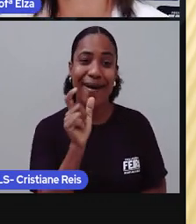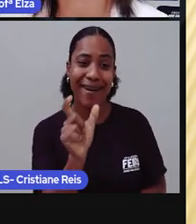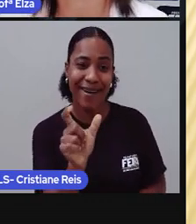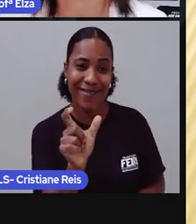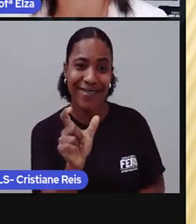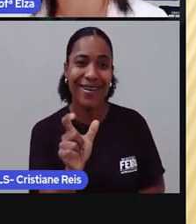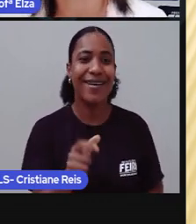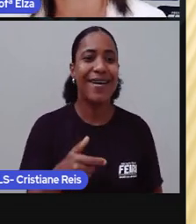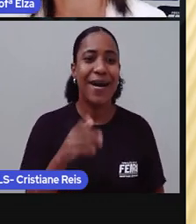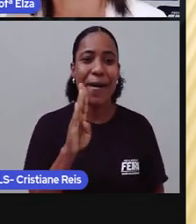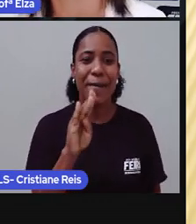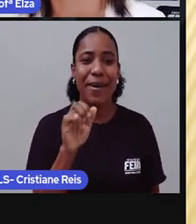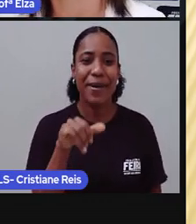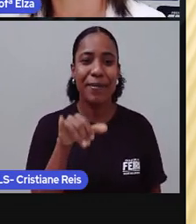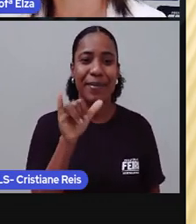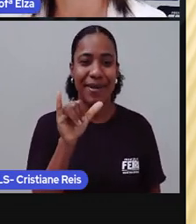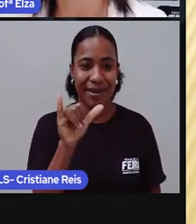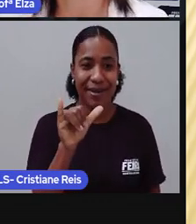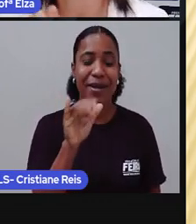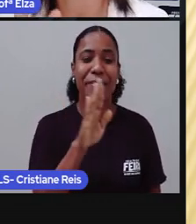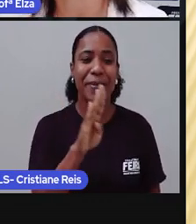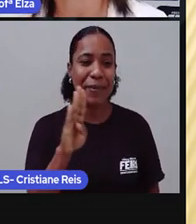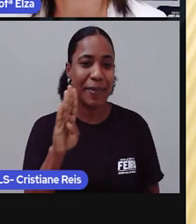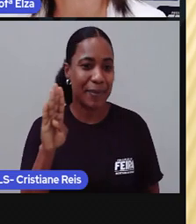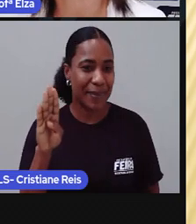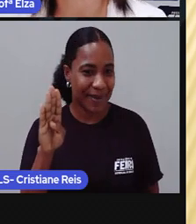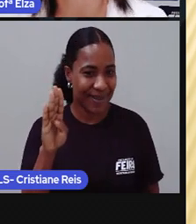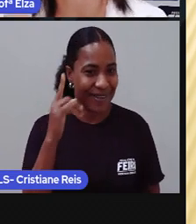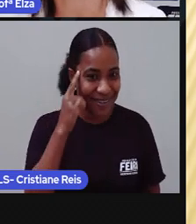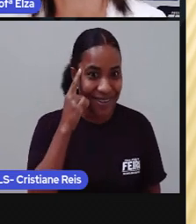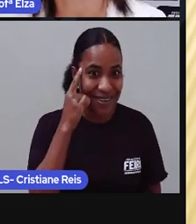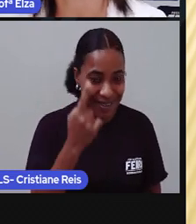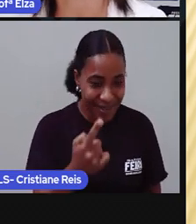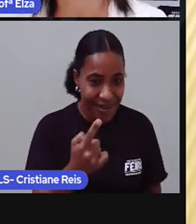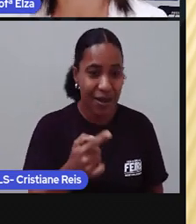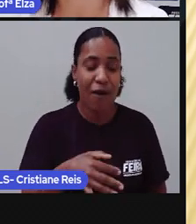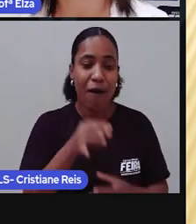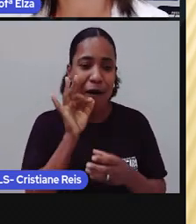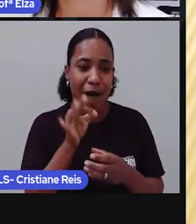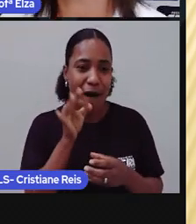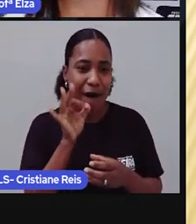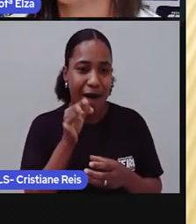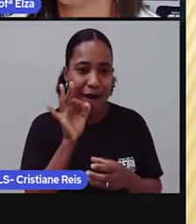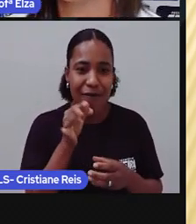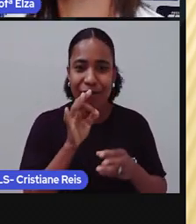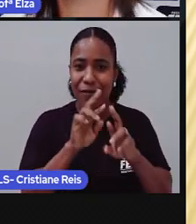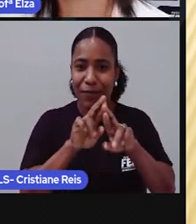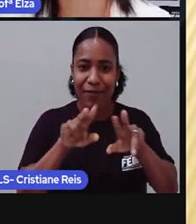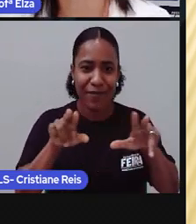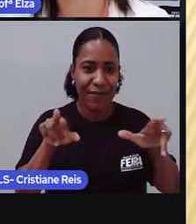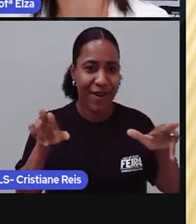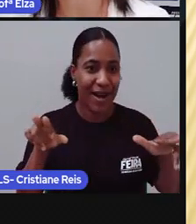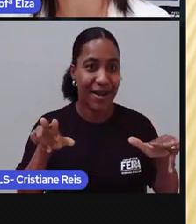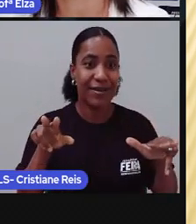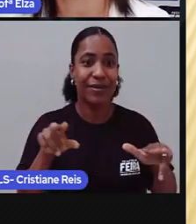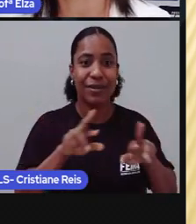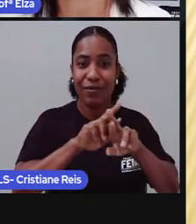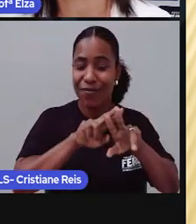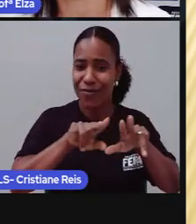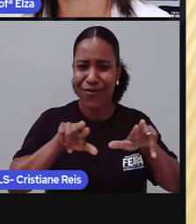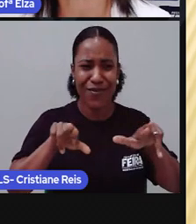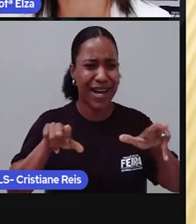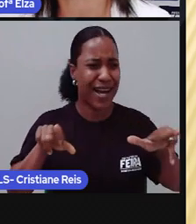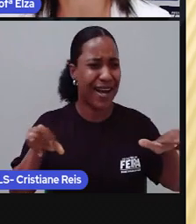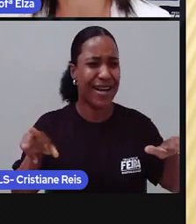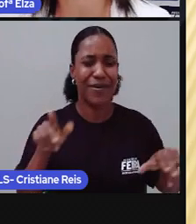bike, big brother, chef, coffee break, deliver. Nós temos